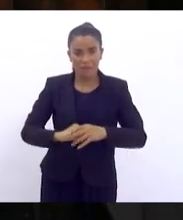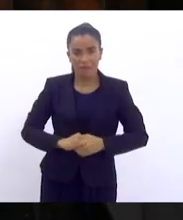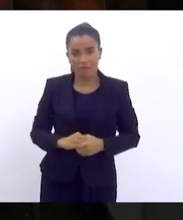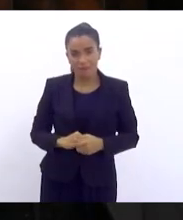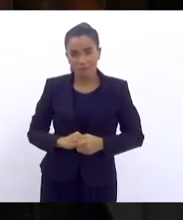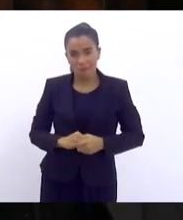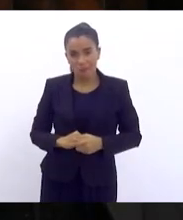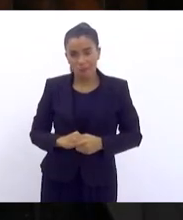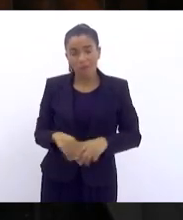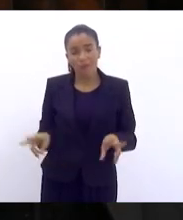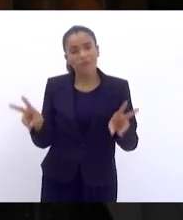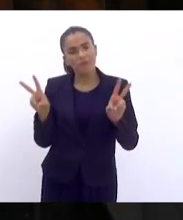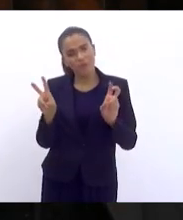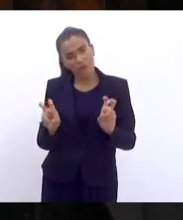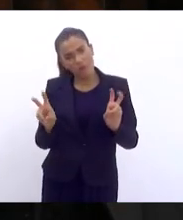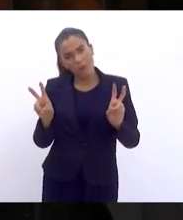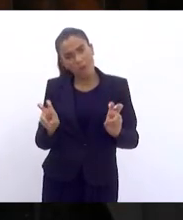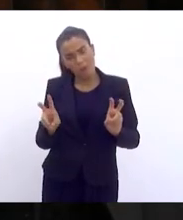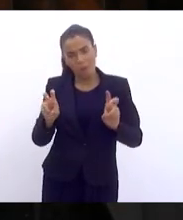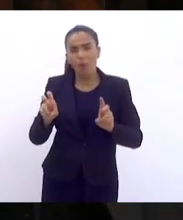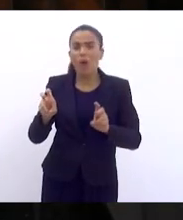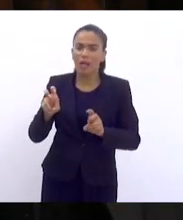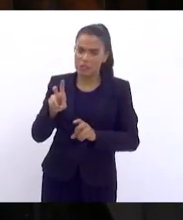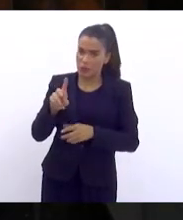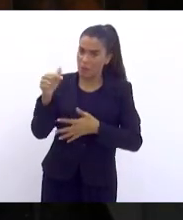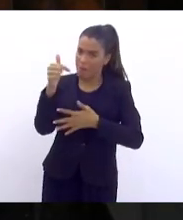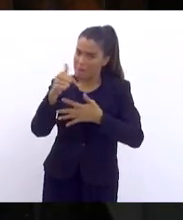Era uma questão política.